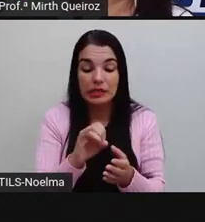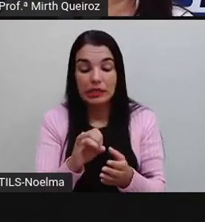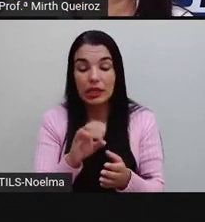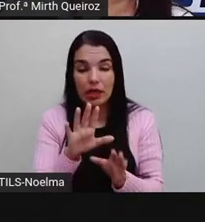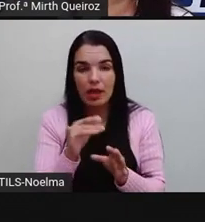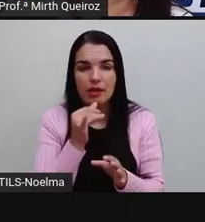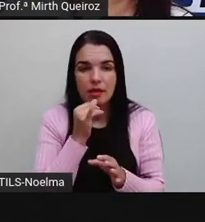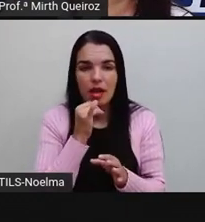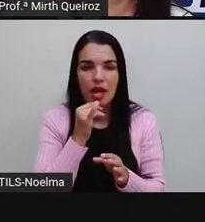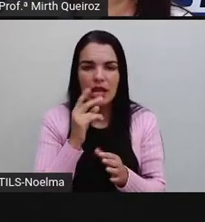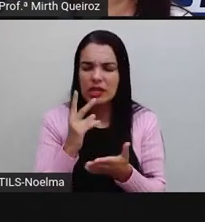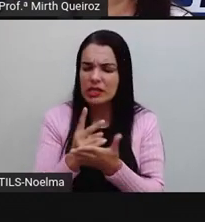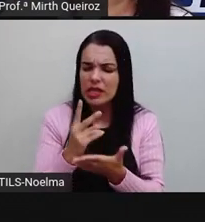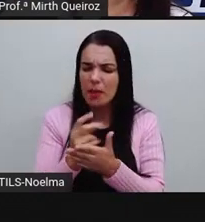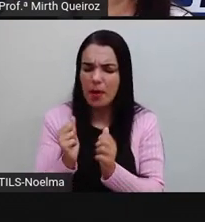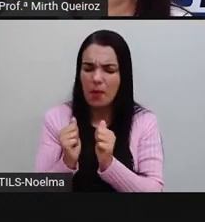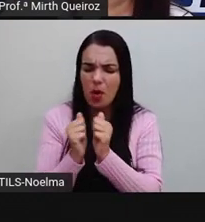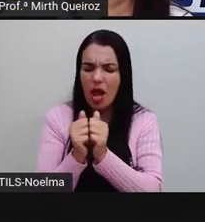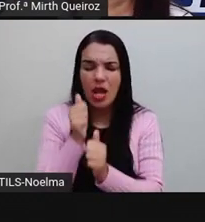juntas.